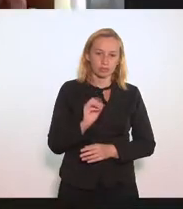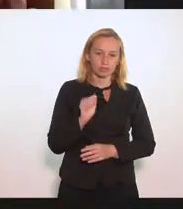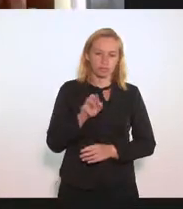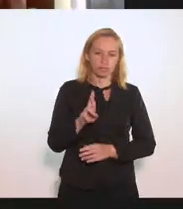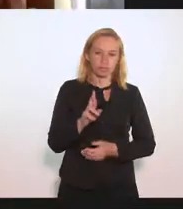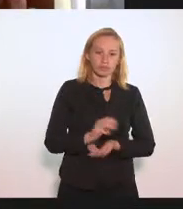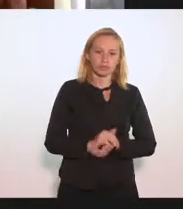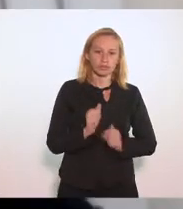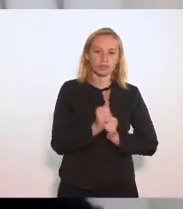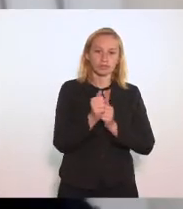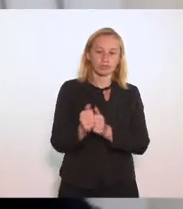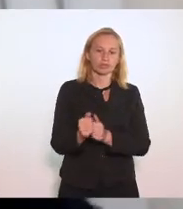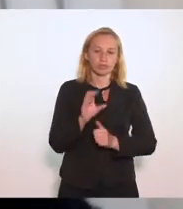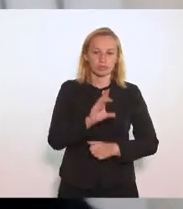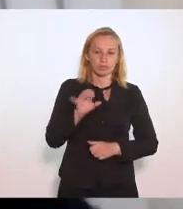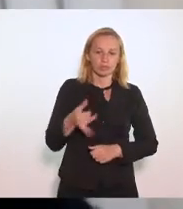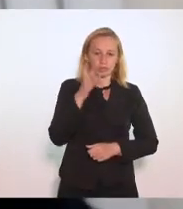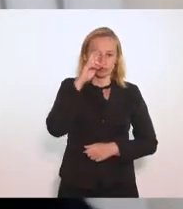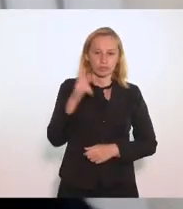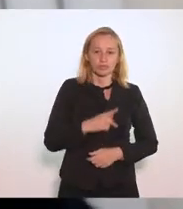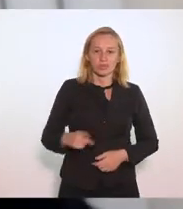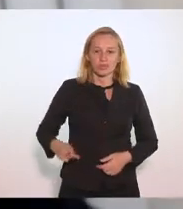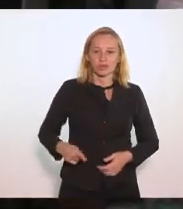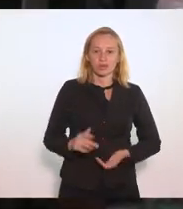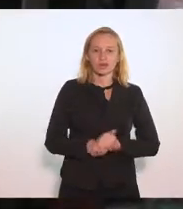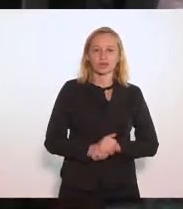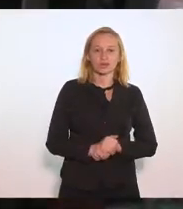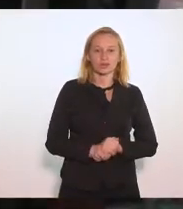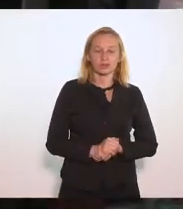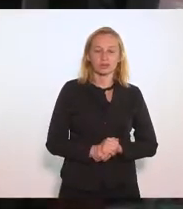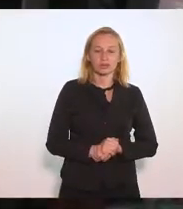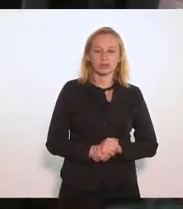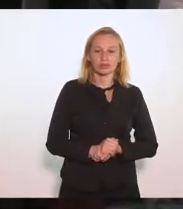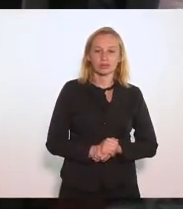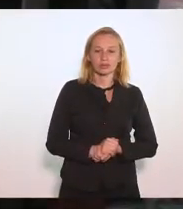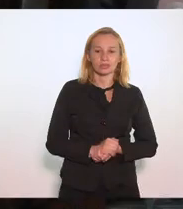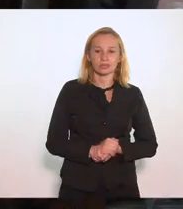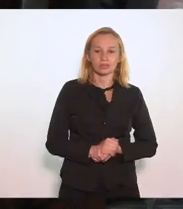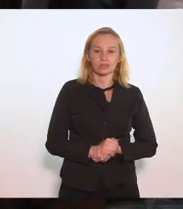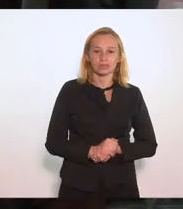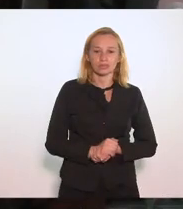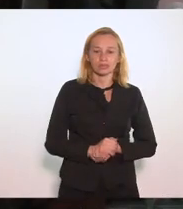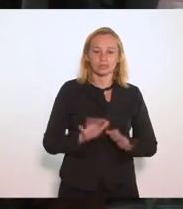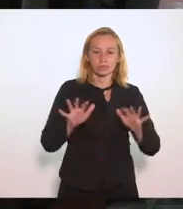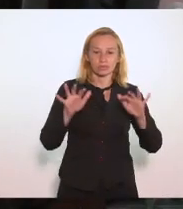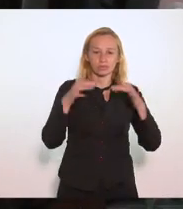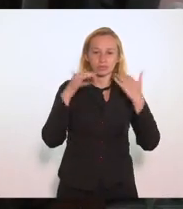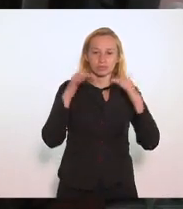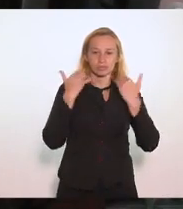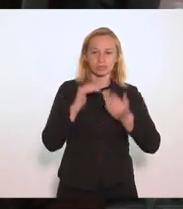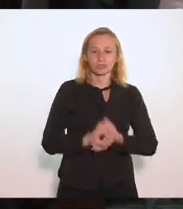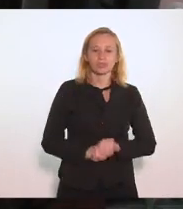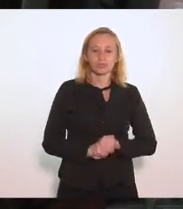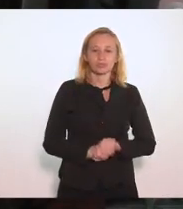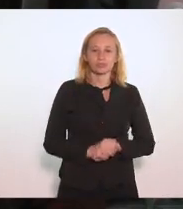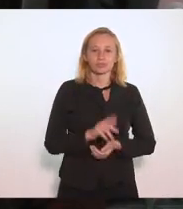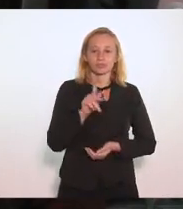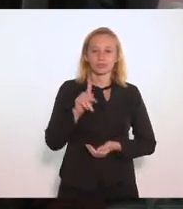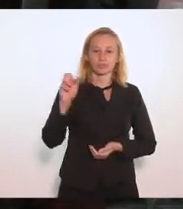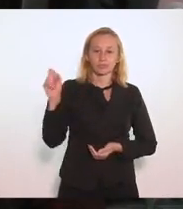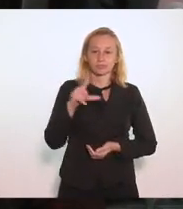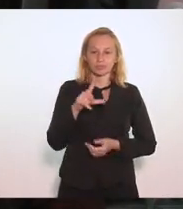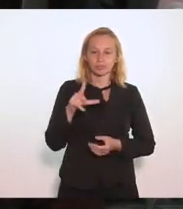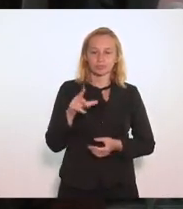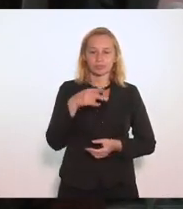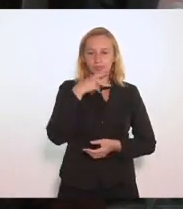Acompanho a CCJ, Sr. Presidente Com os pareceres emitidos, quero chamar a atenção da bancada do PSOL, da